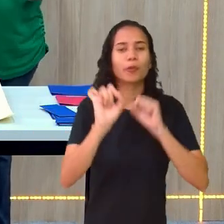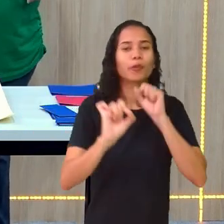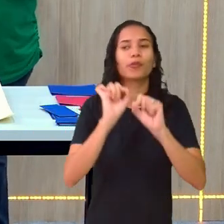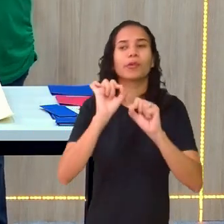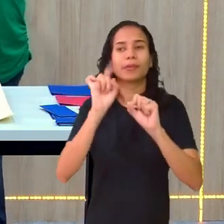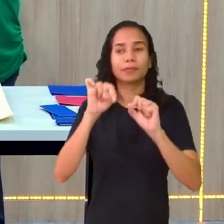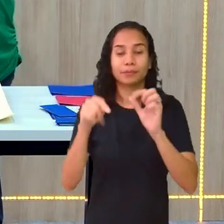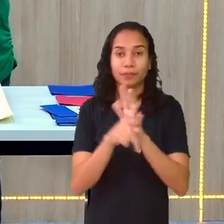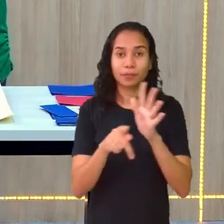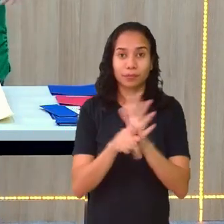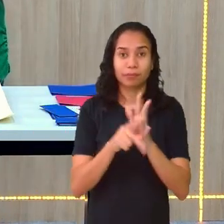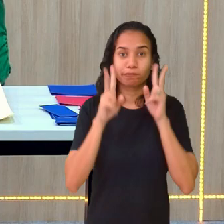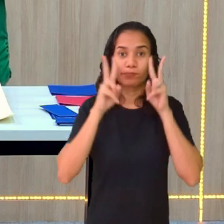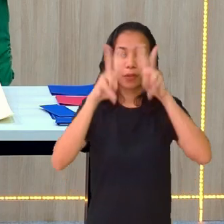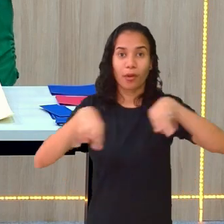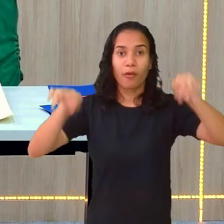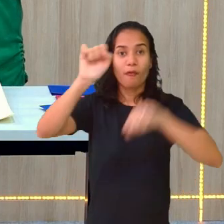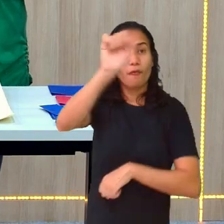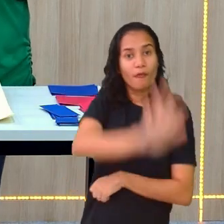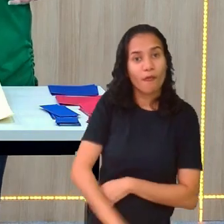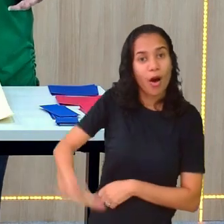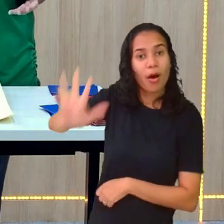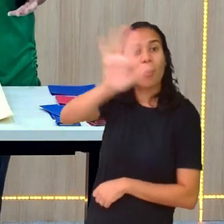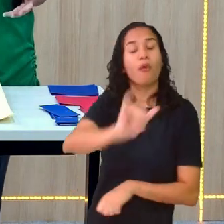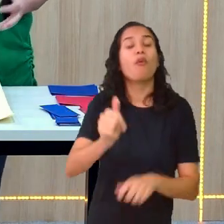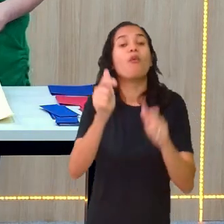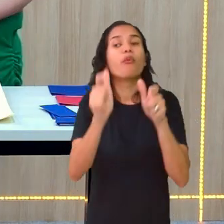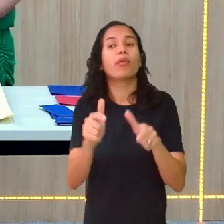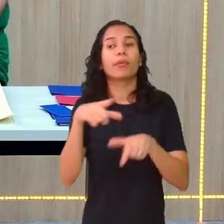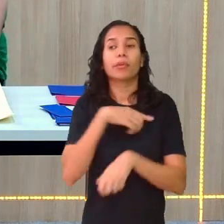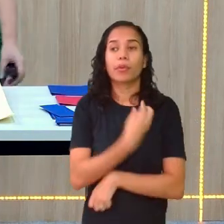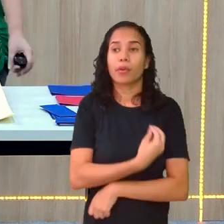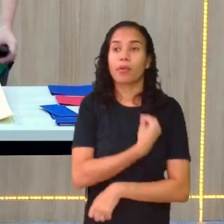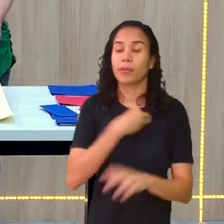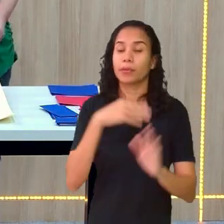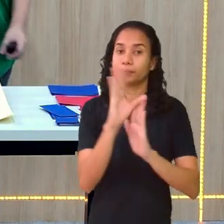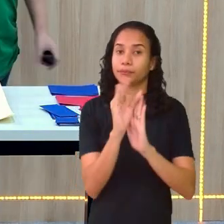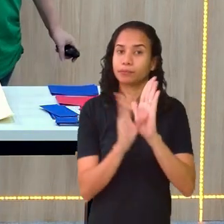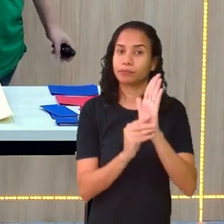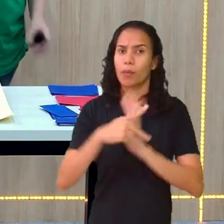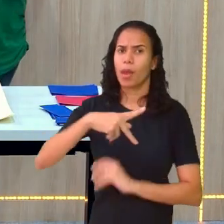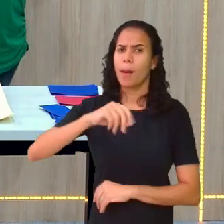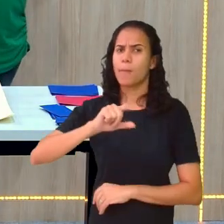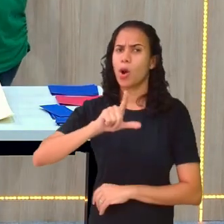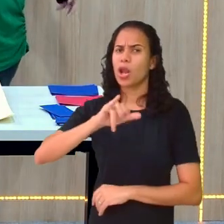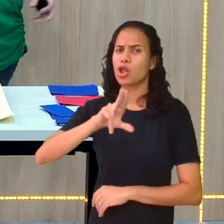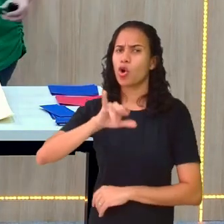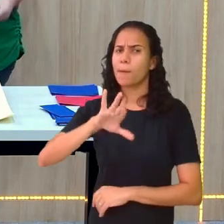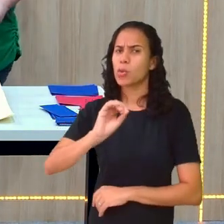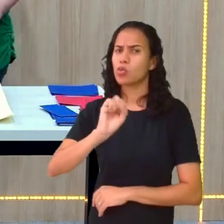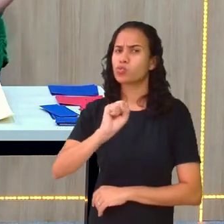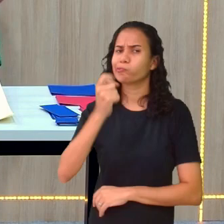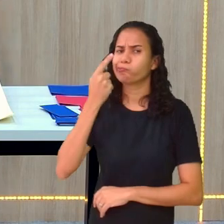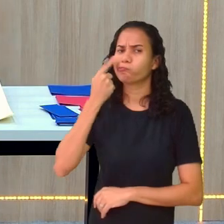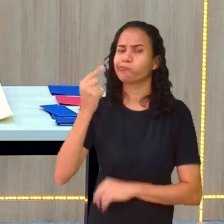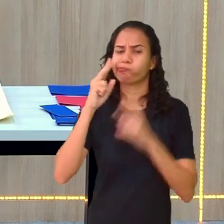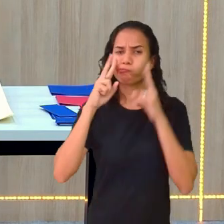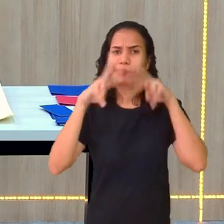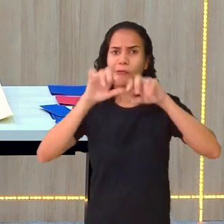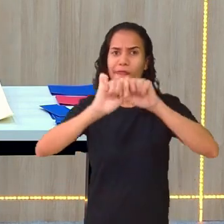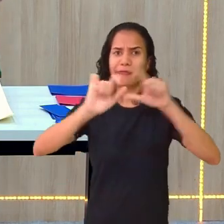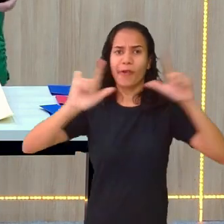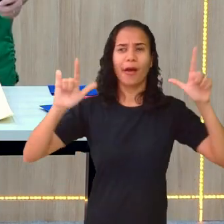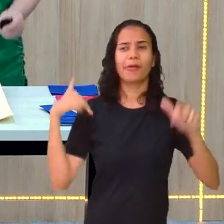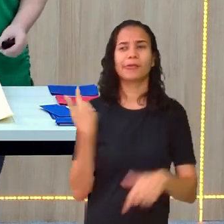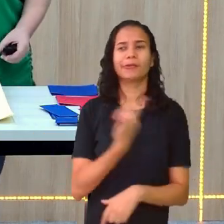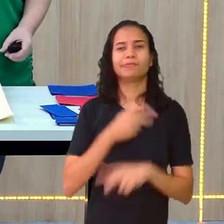que? O recorte, aonde está esses polinômios na matemática. Dá um zoom aí que a gente vai